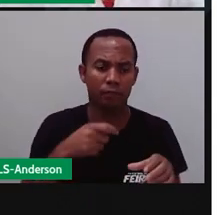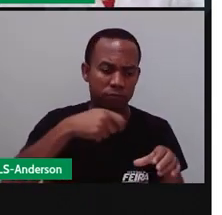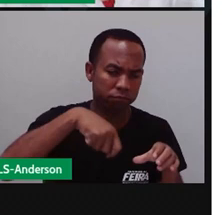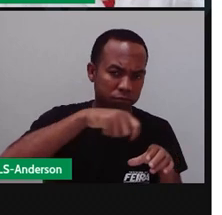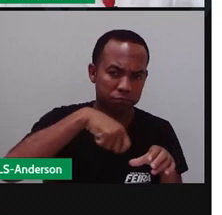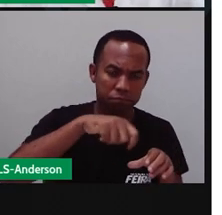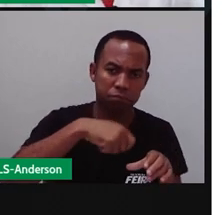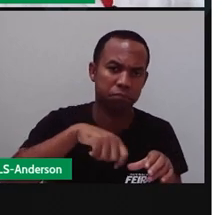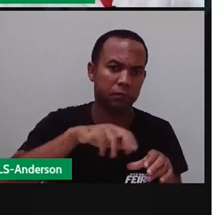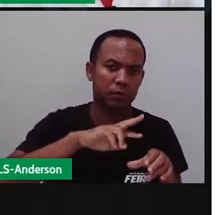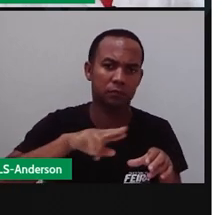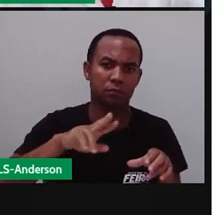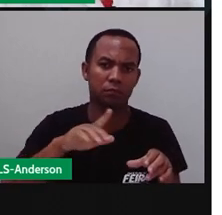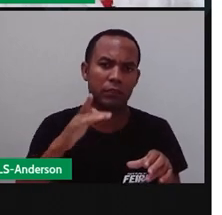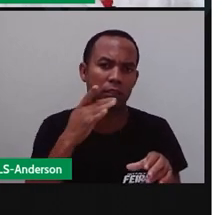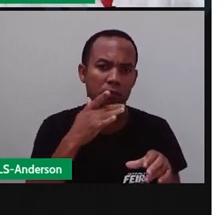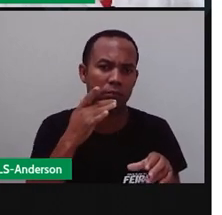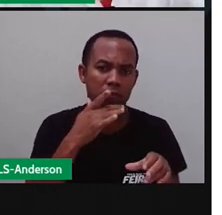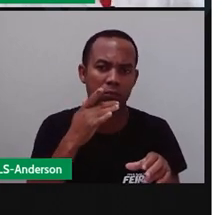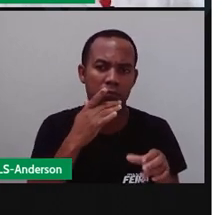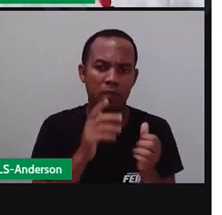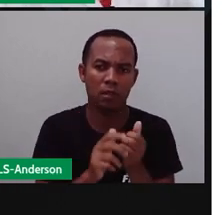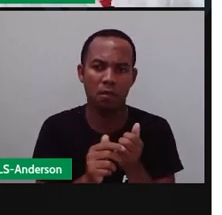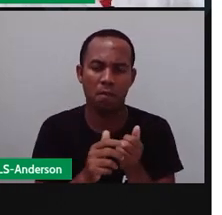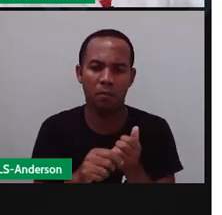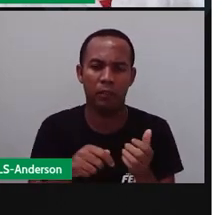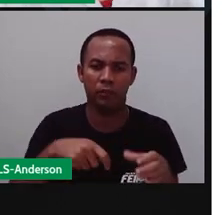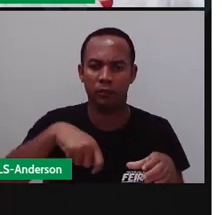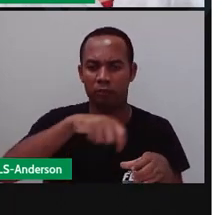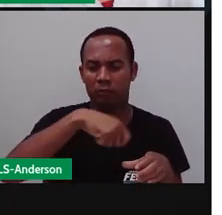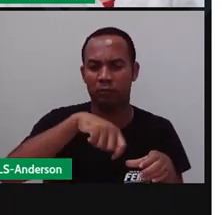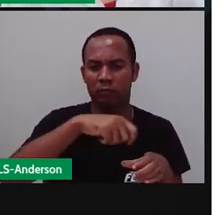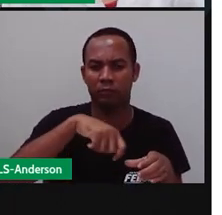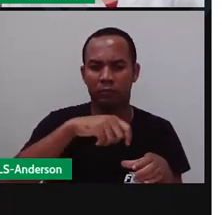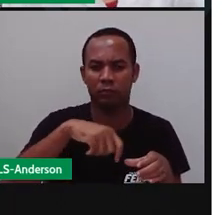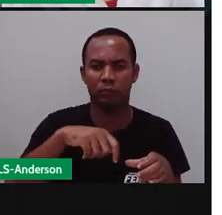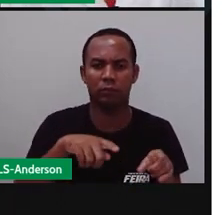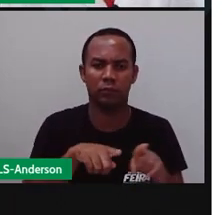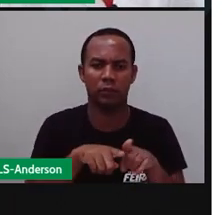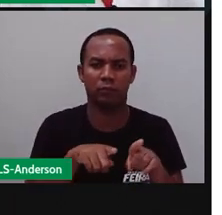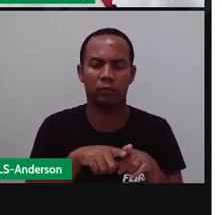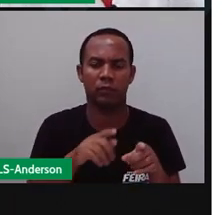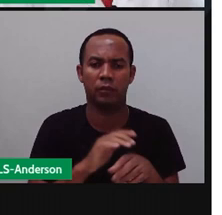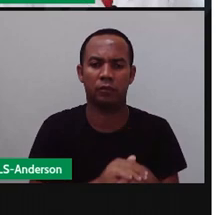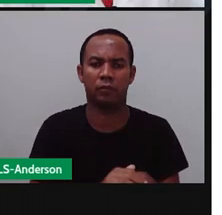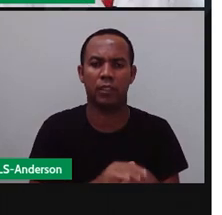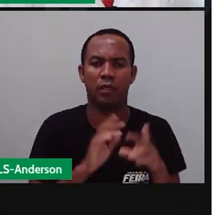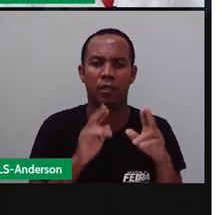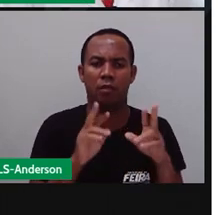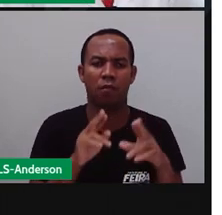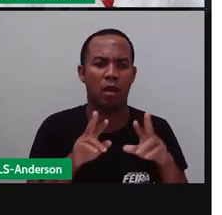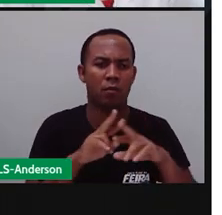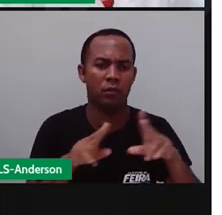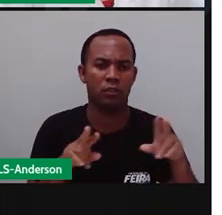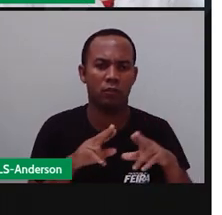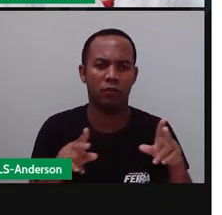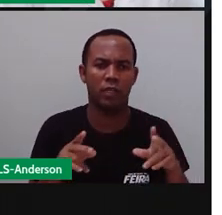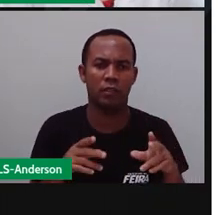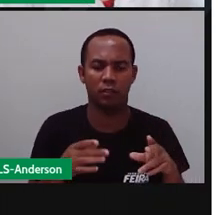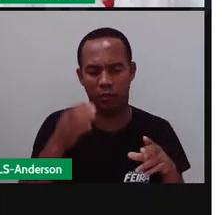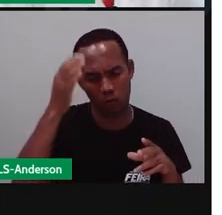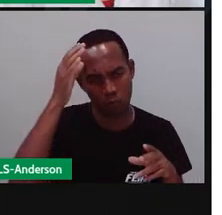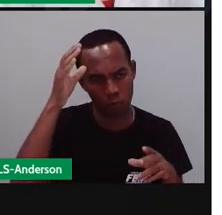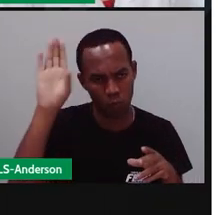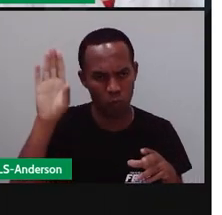canjica, né? Sendo que essa canjica aí, ela é diferente da nossa. Tem a canjica salgada também. Porém, vários patos da cultura